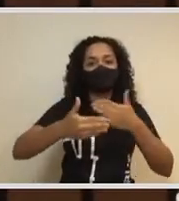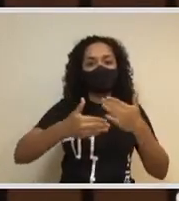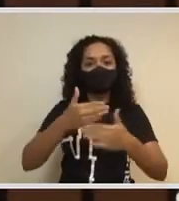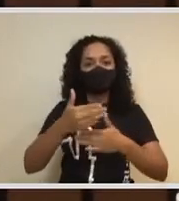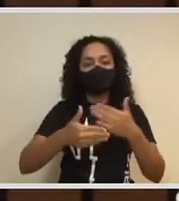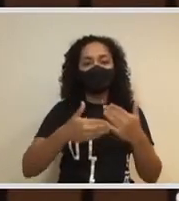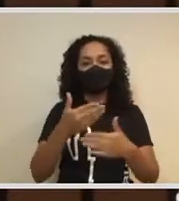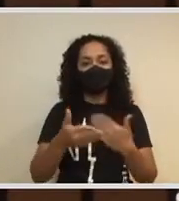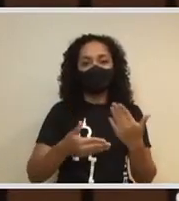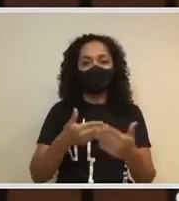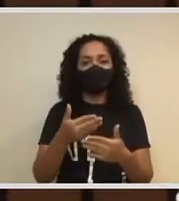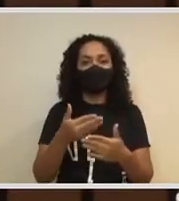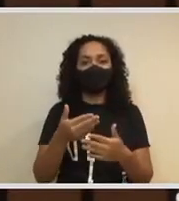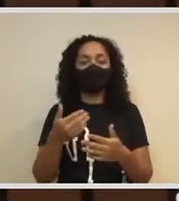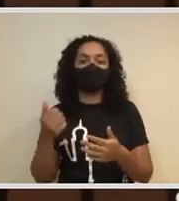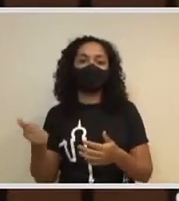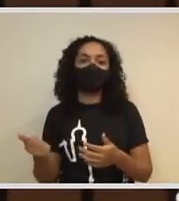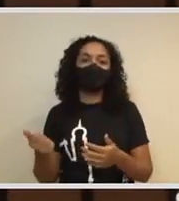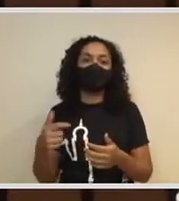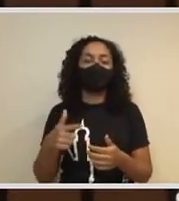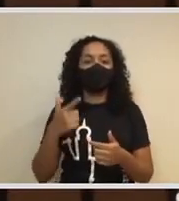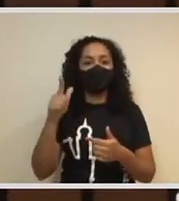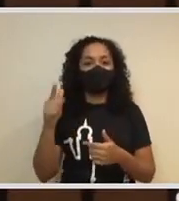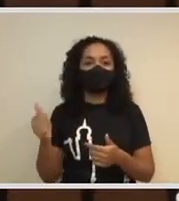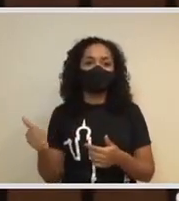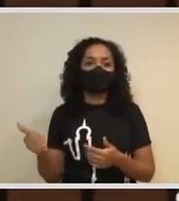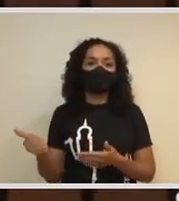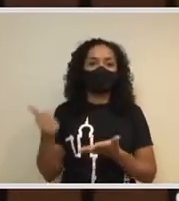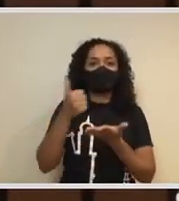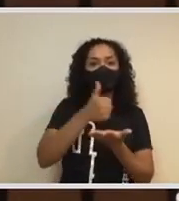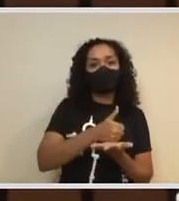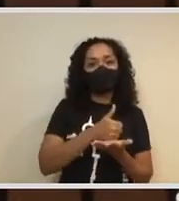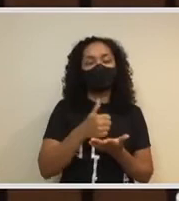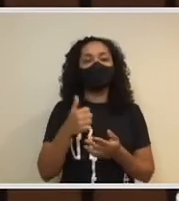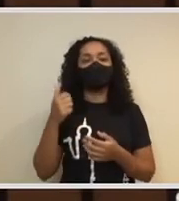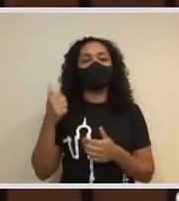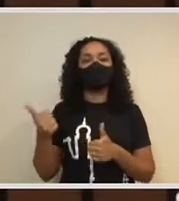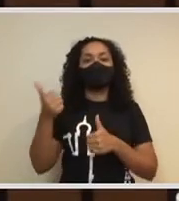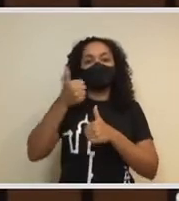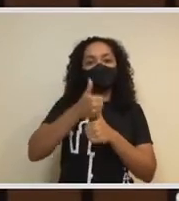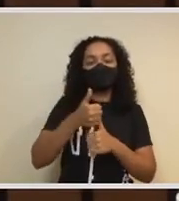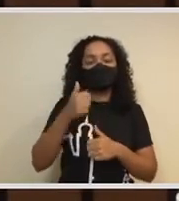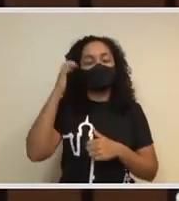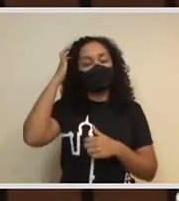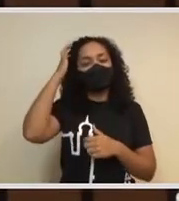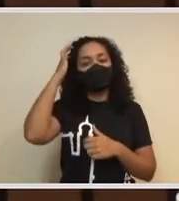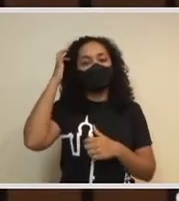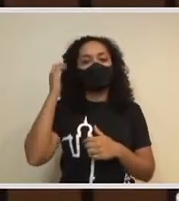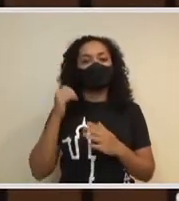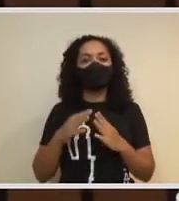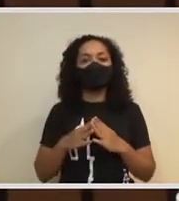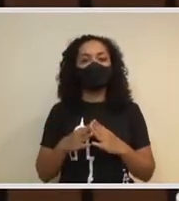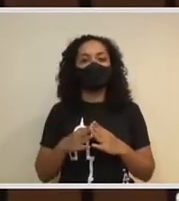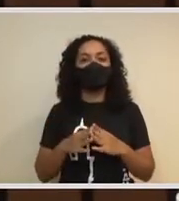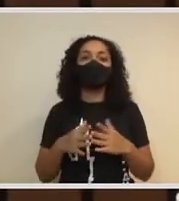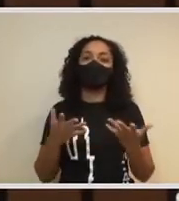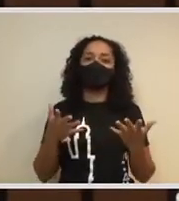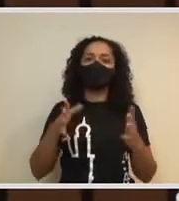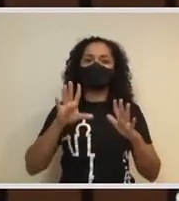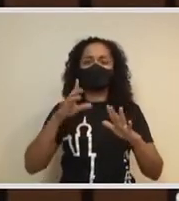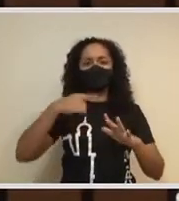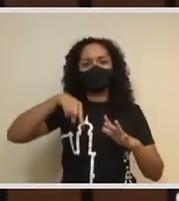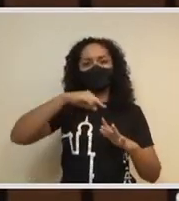sempre ocorram, elas não sejam nada que tire a energia, que tire aí a força que a nossa